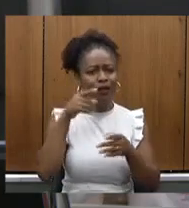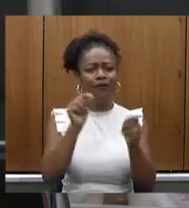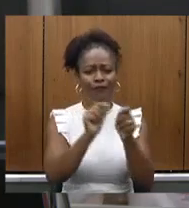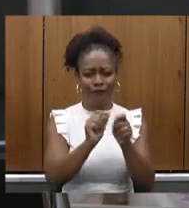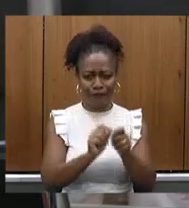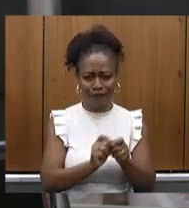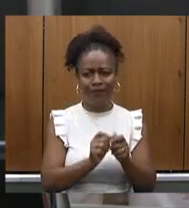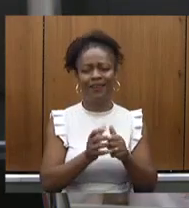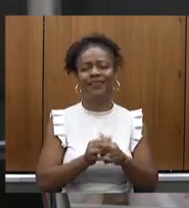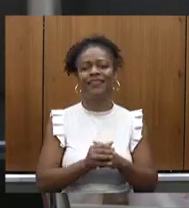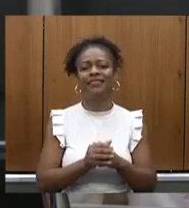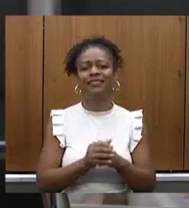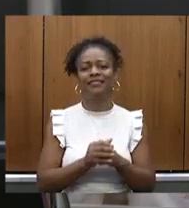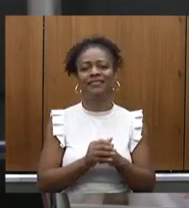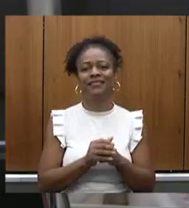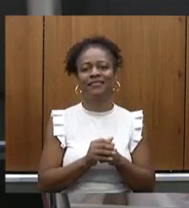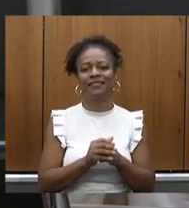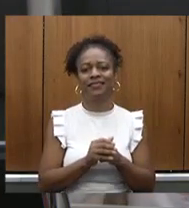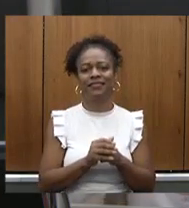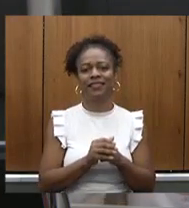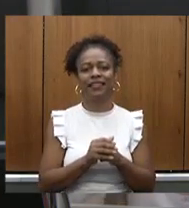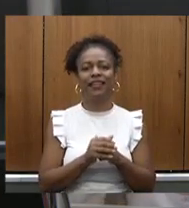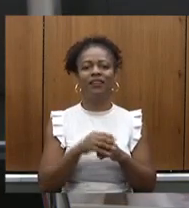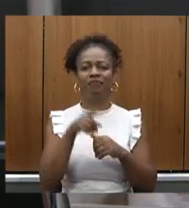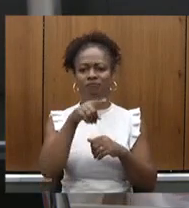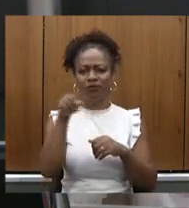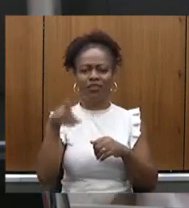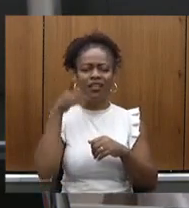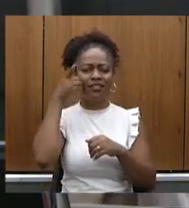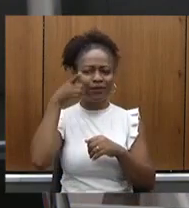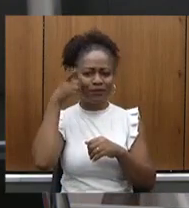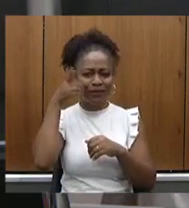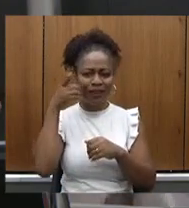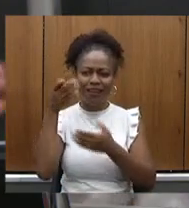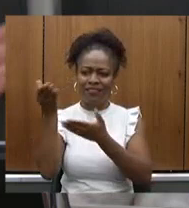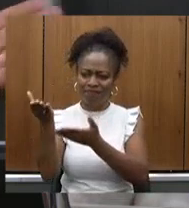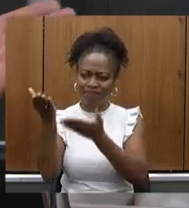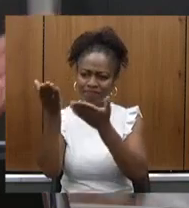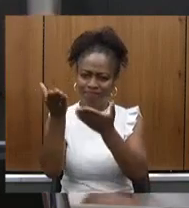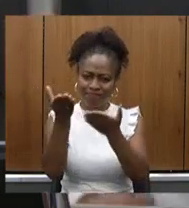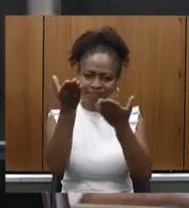bancada sobre a presidência de vossa excelência deputado Celise deputado